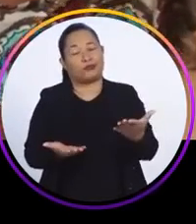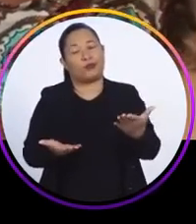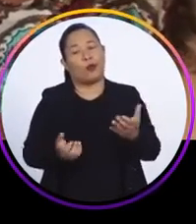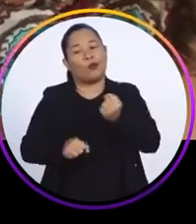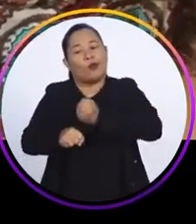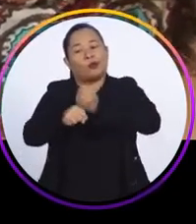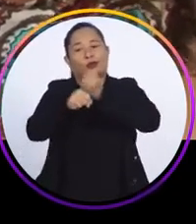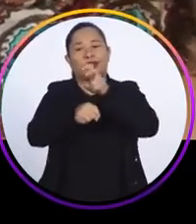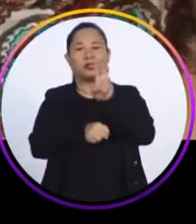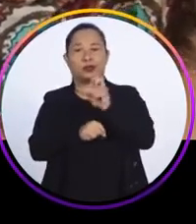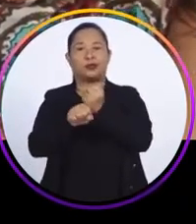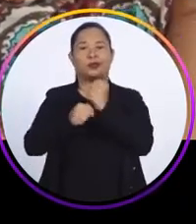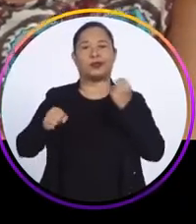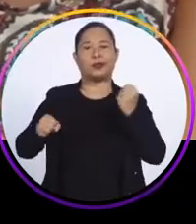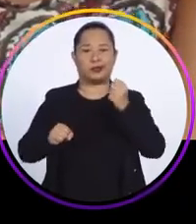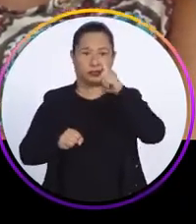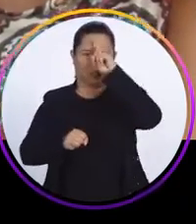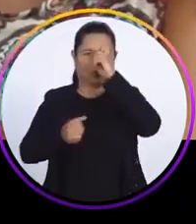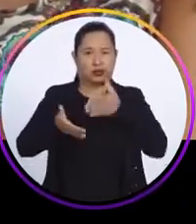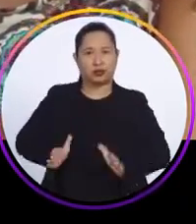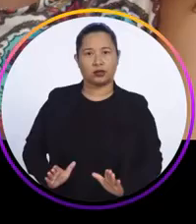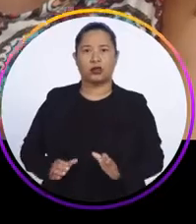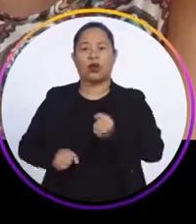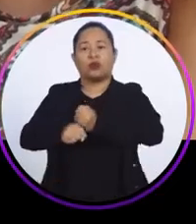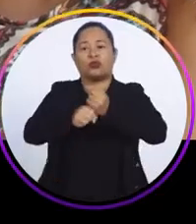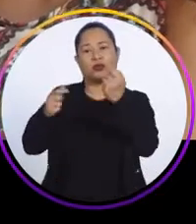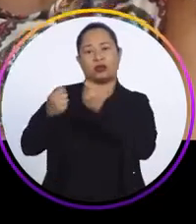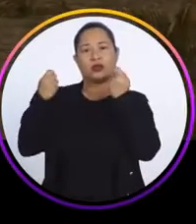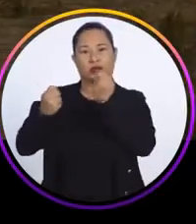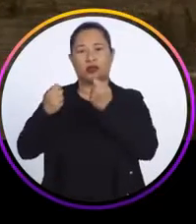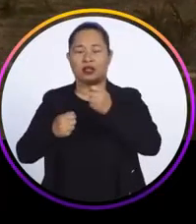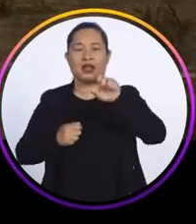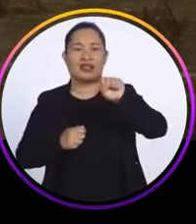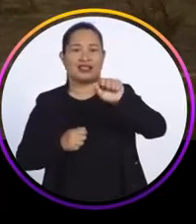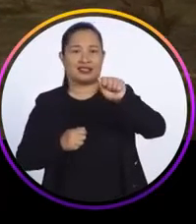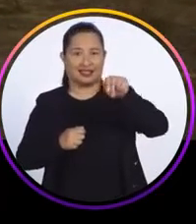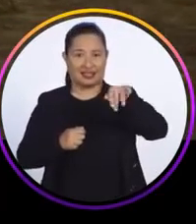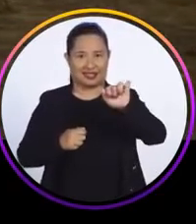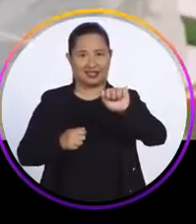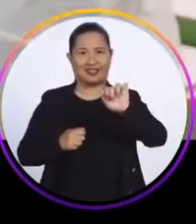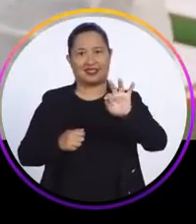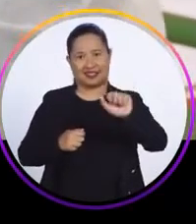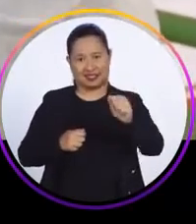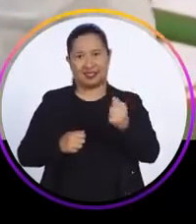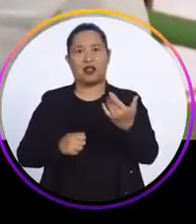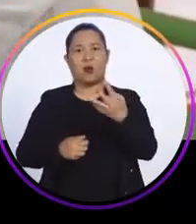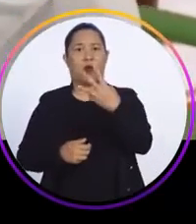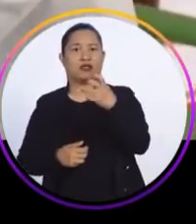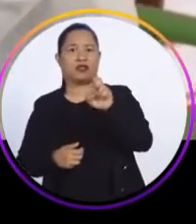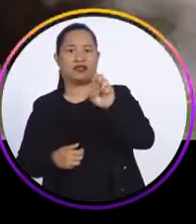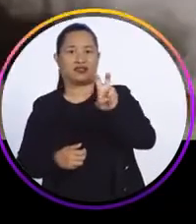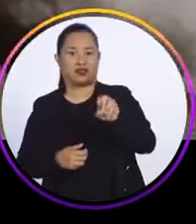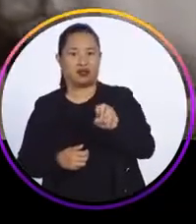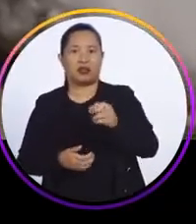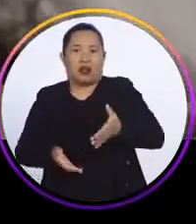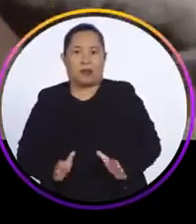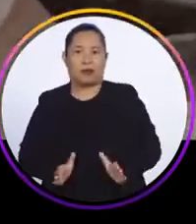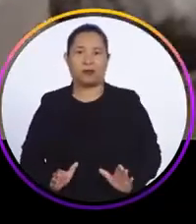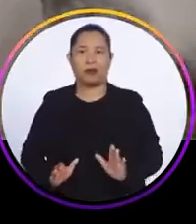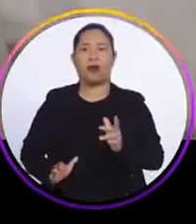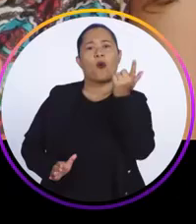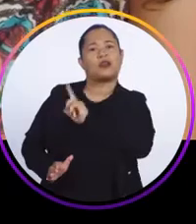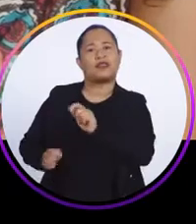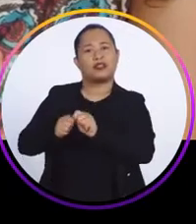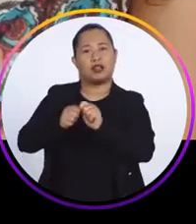É a construção de cinco grandes novas maternidades. A gente construiu em Caruaru, Maternidade Santa dos Pobres. 450 partes por mês tem condição de fazer.